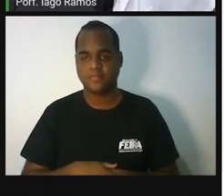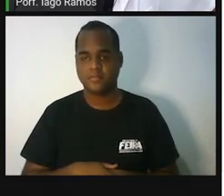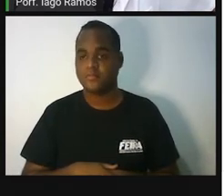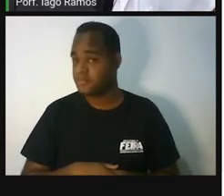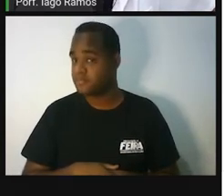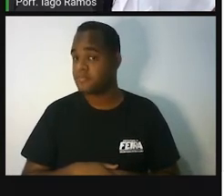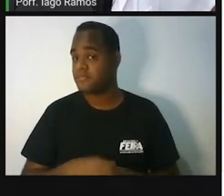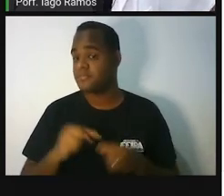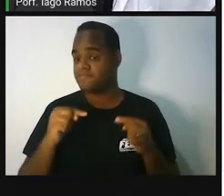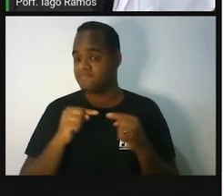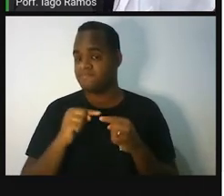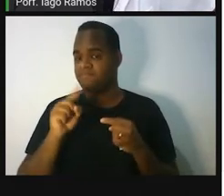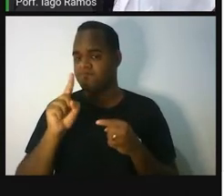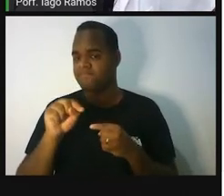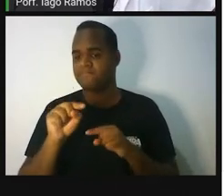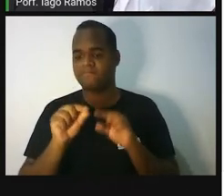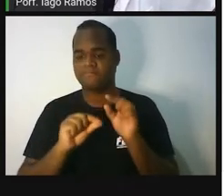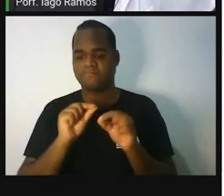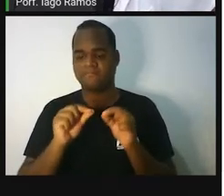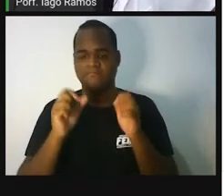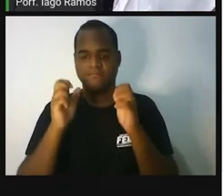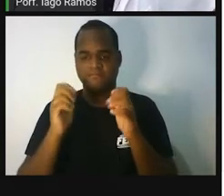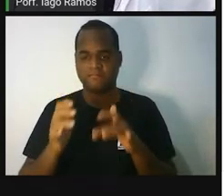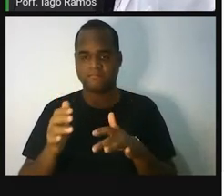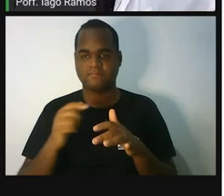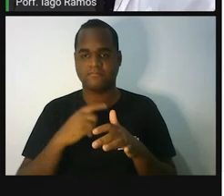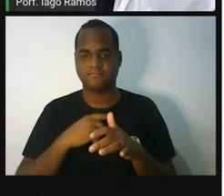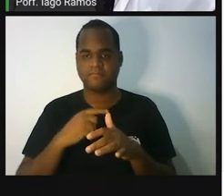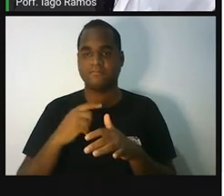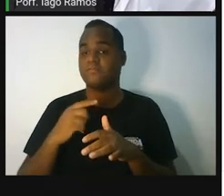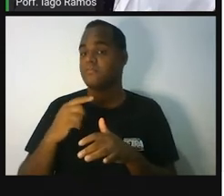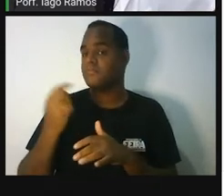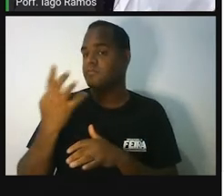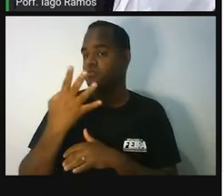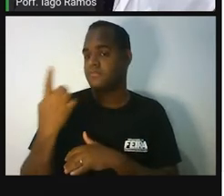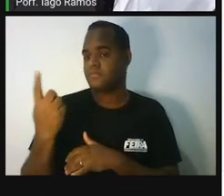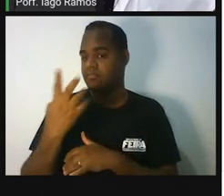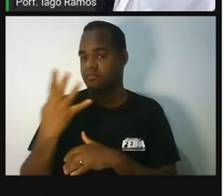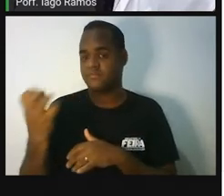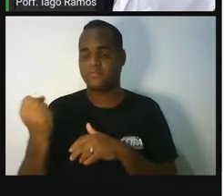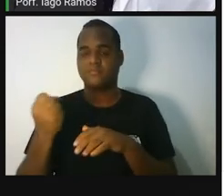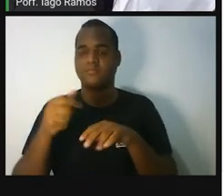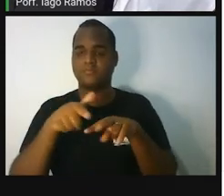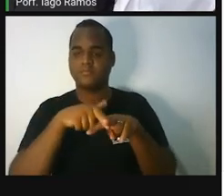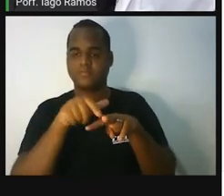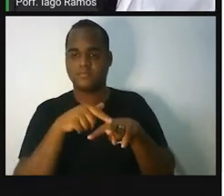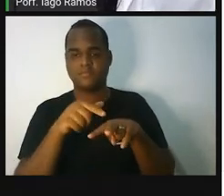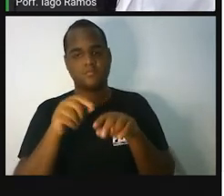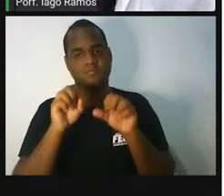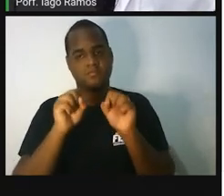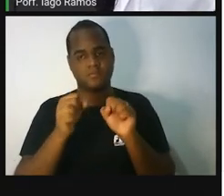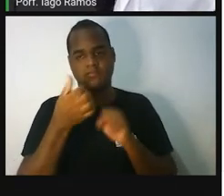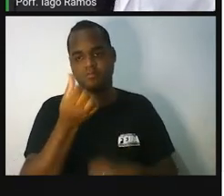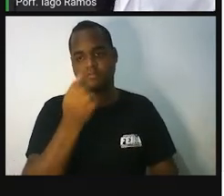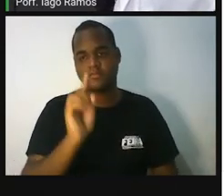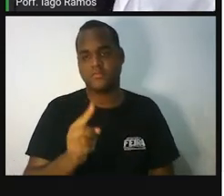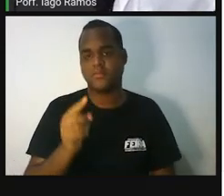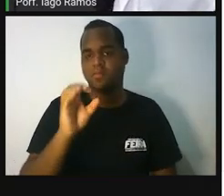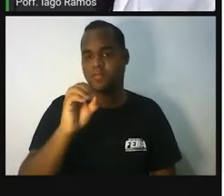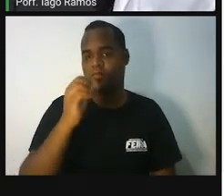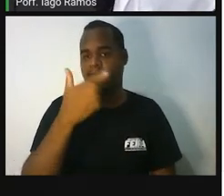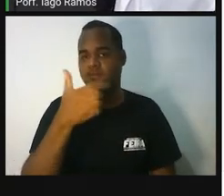a gente vai pegar, para quem calça 41, iria pegar 6.021.